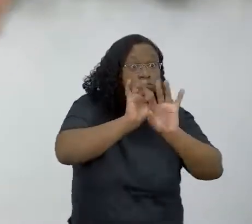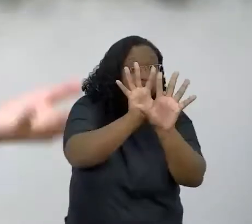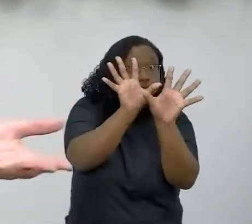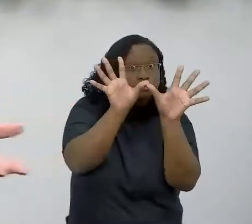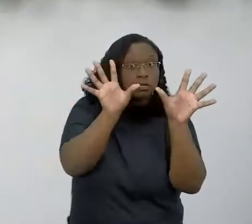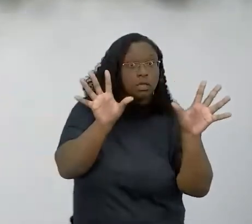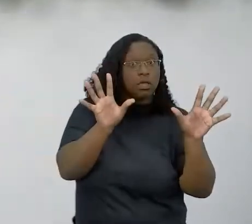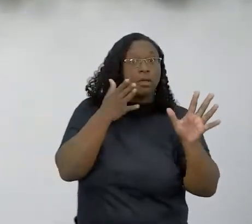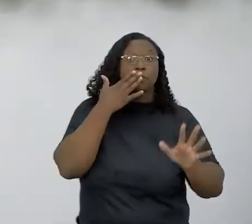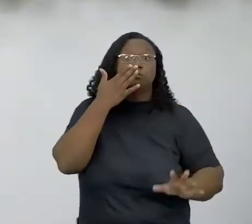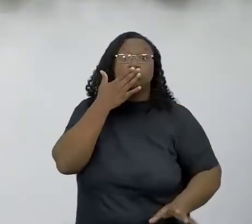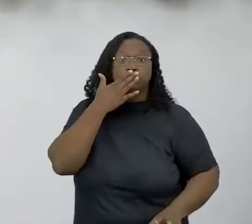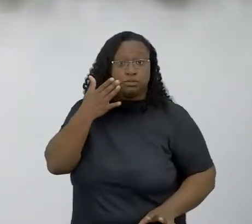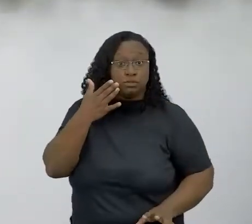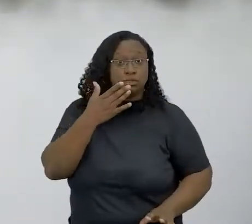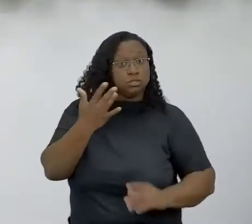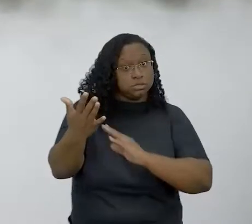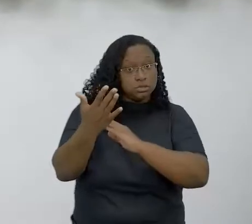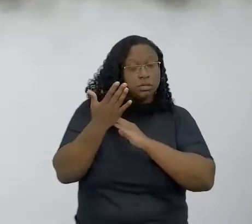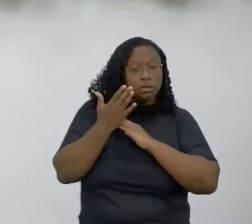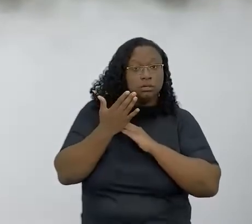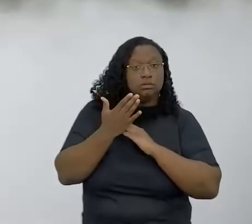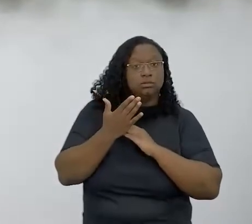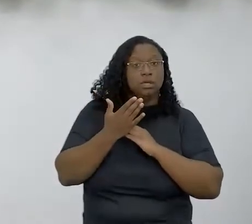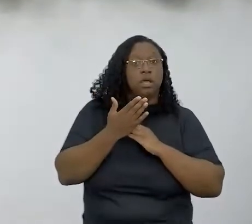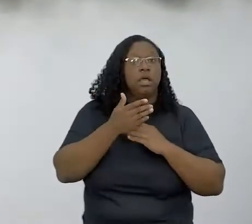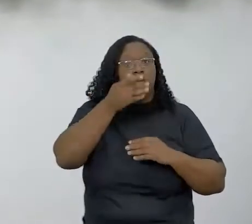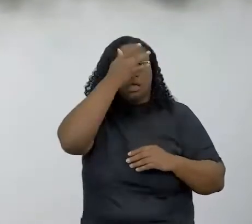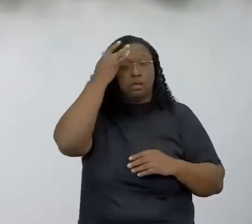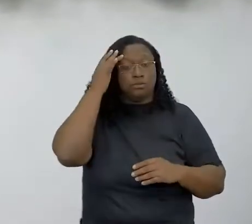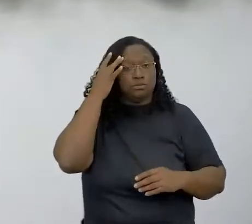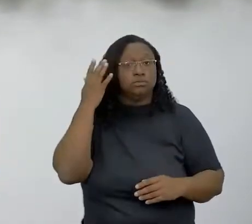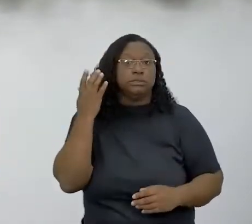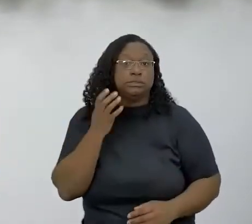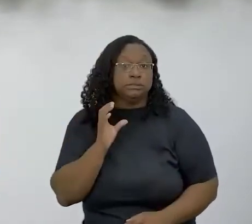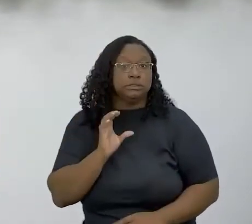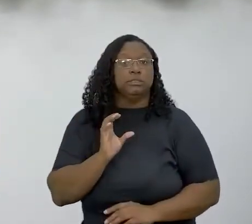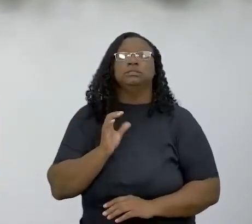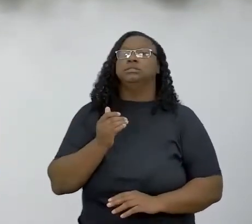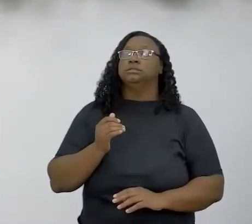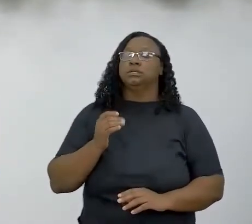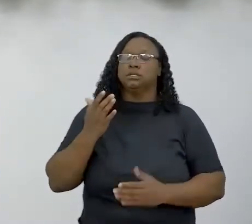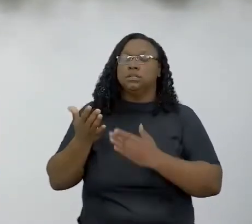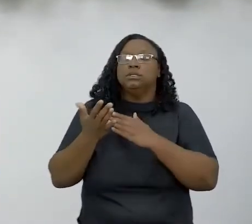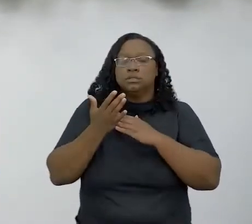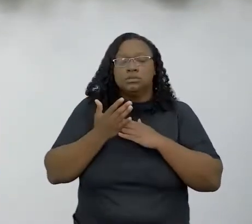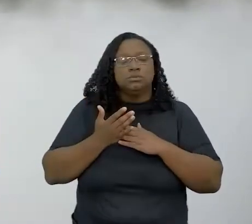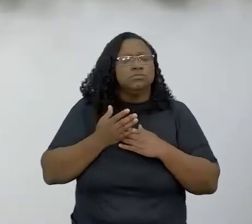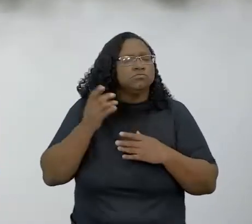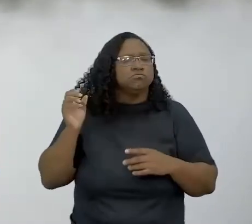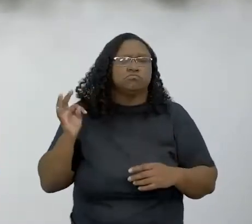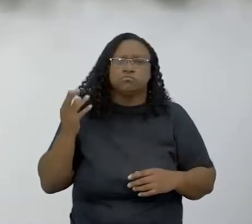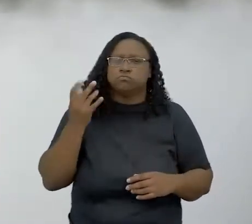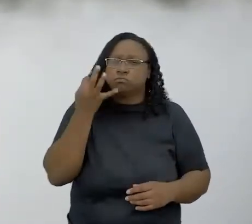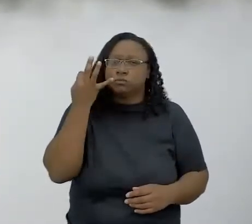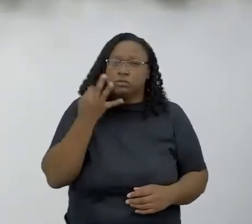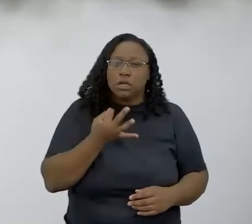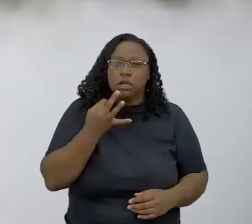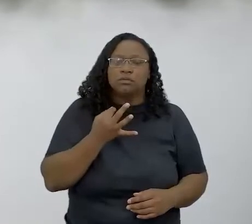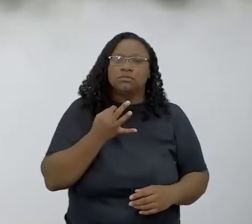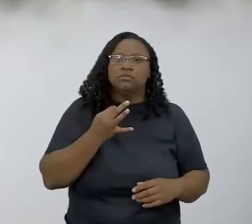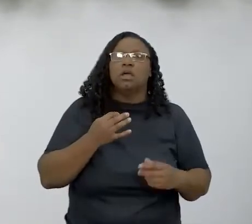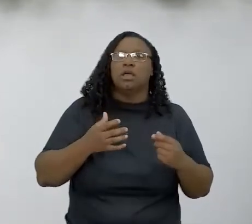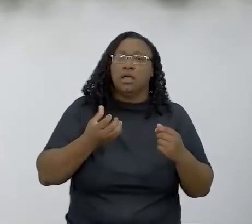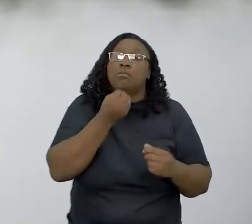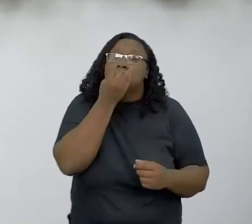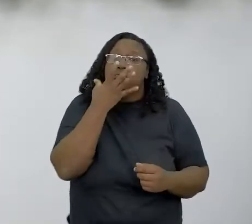Então, eu pedi ajuda para uma professora de ciências e ela lindamente me ajudou e deu tudo certo. Mas é legal também você ter essa rede de apoio,